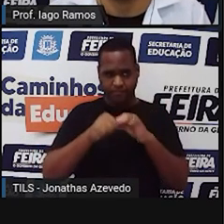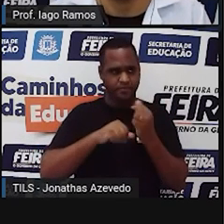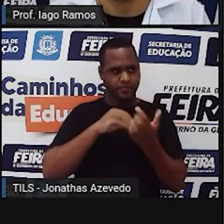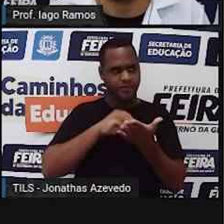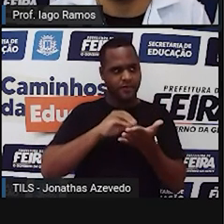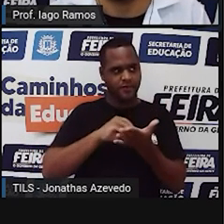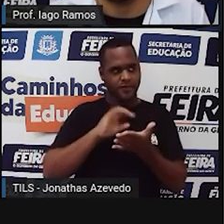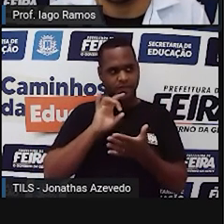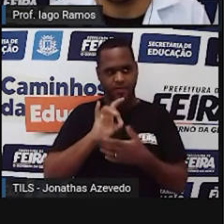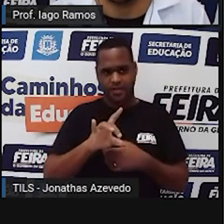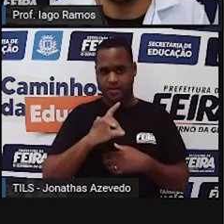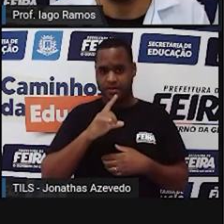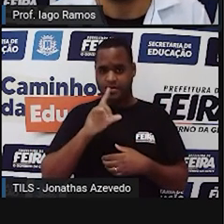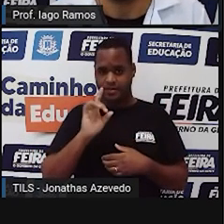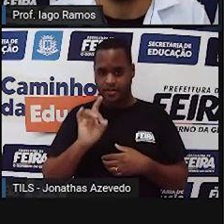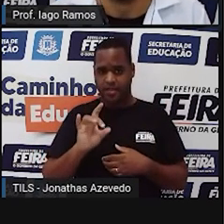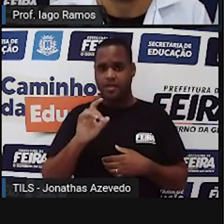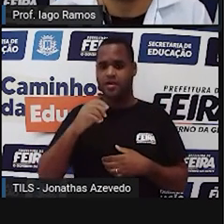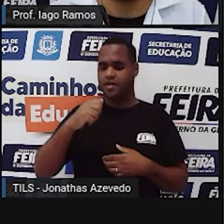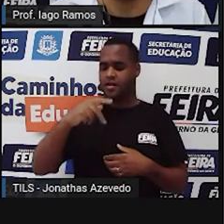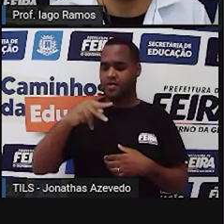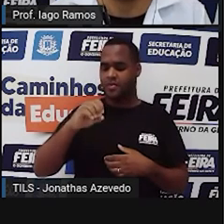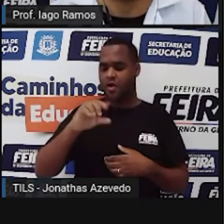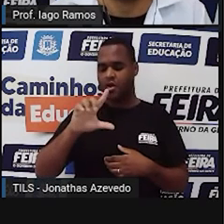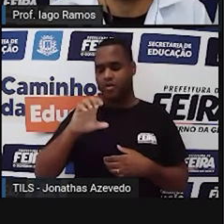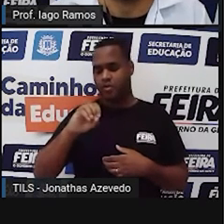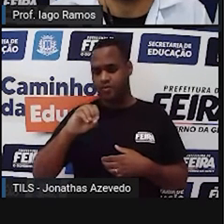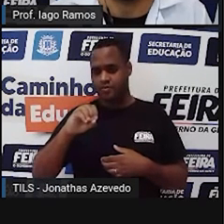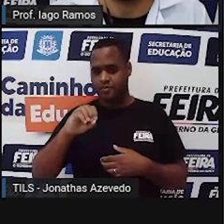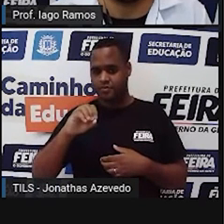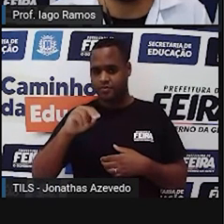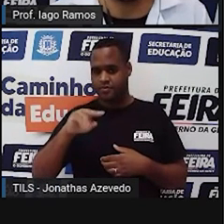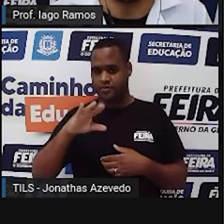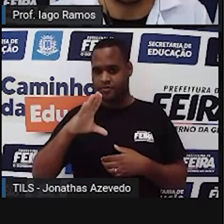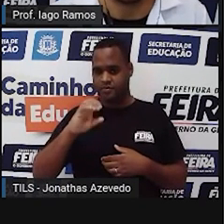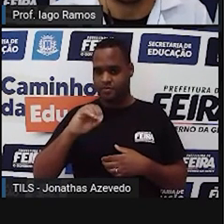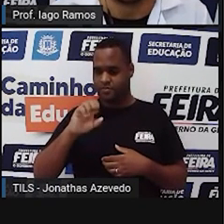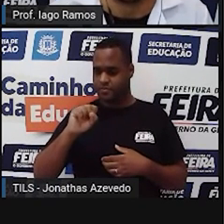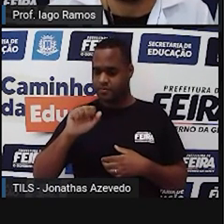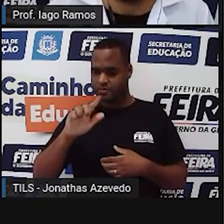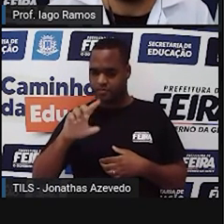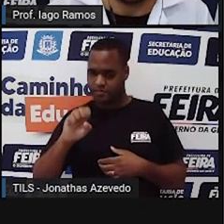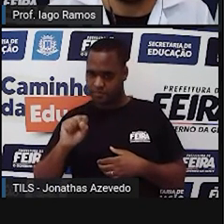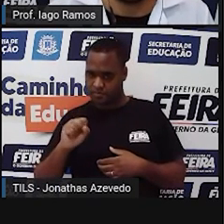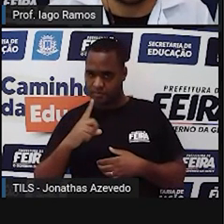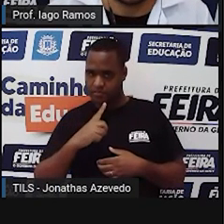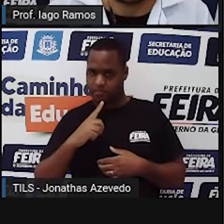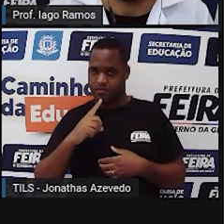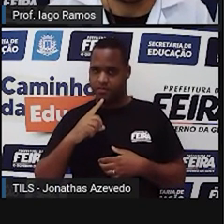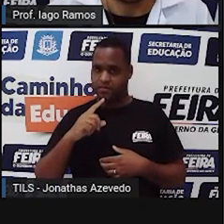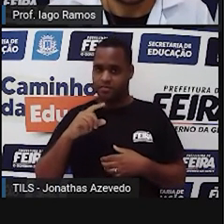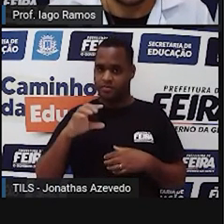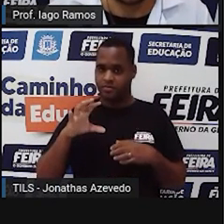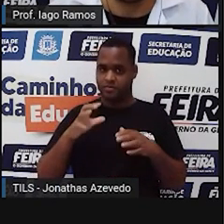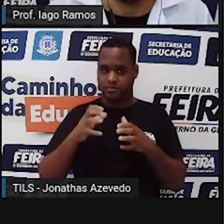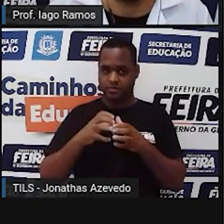é de Apolônio Salles. Está em quilômetro cúbico, vai pular